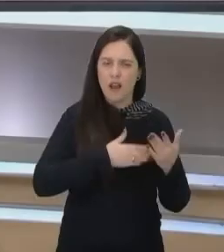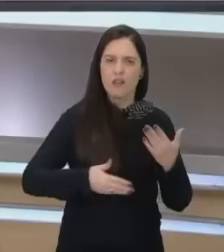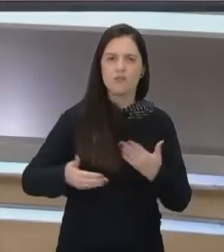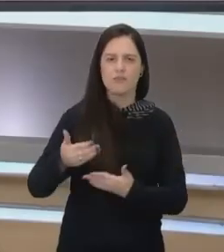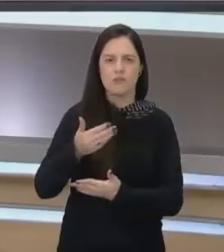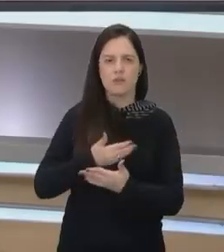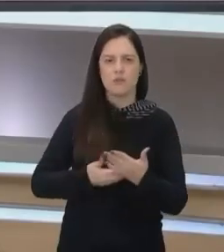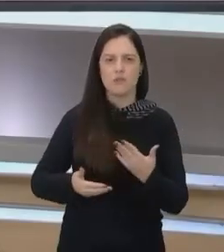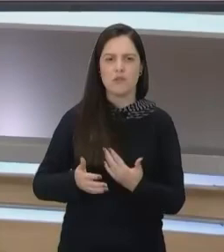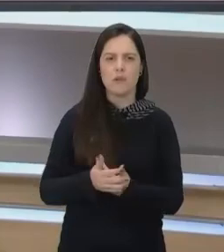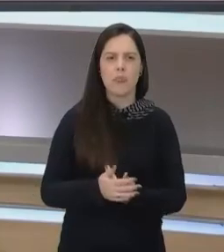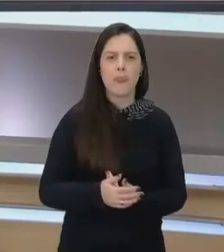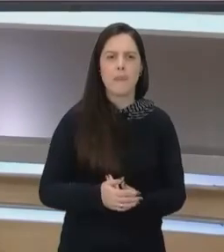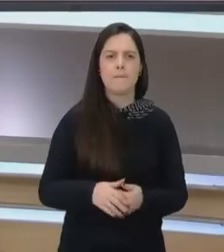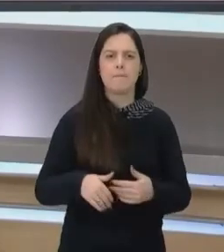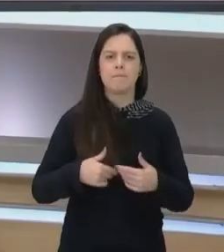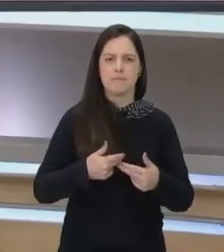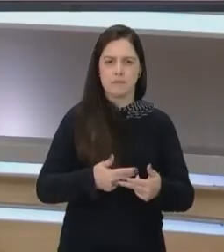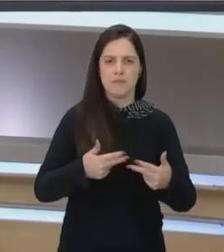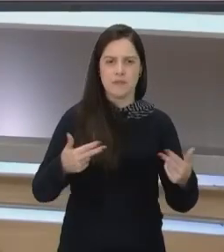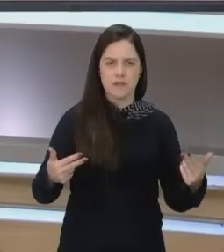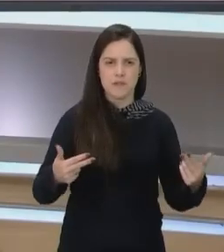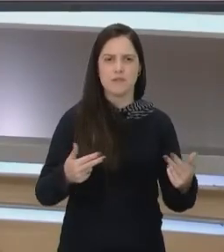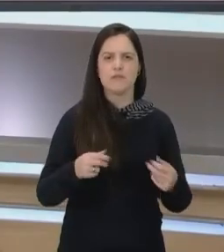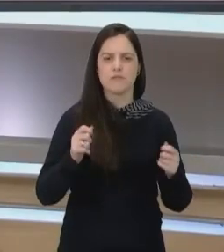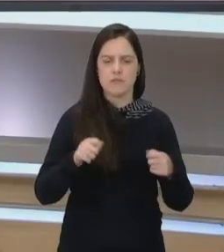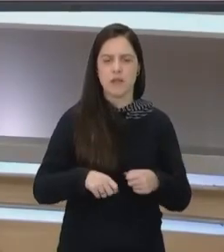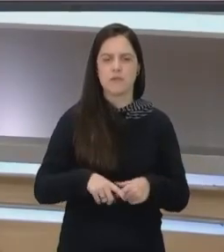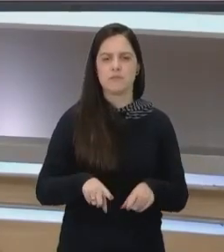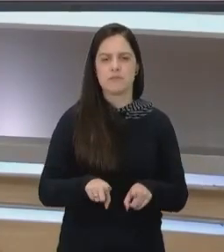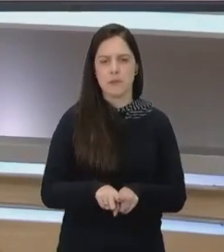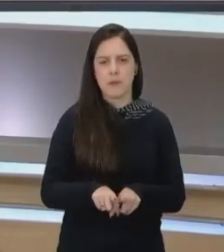Que a gente fala, eles externalizam essa agressividade.